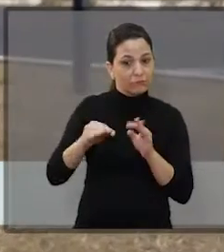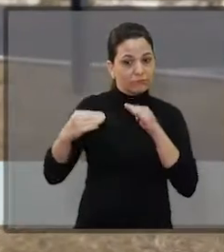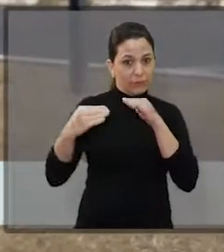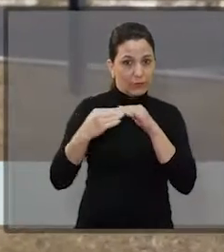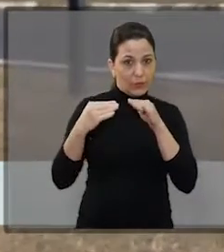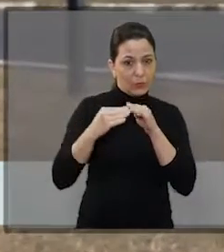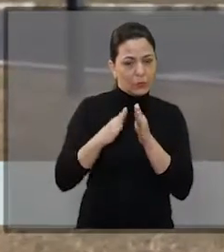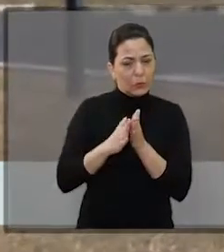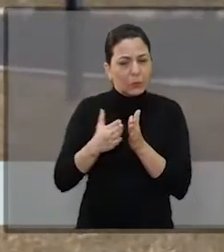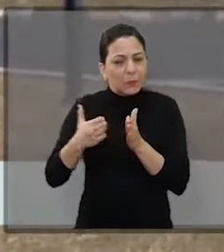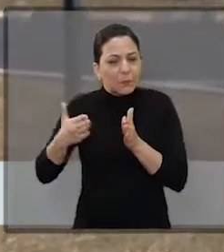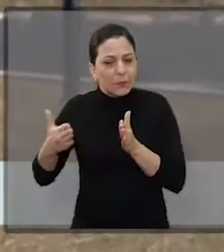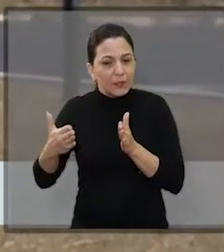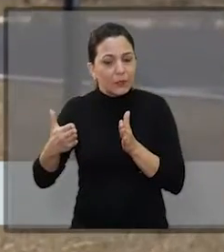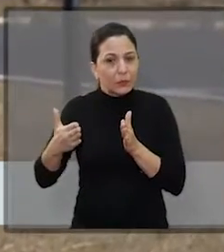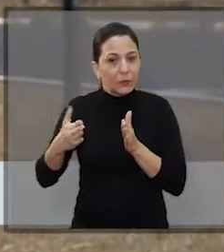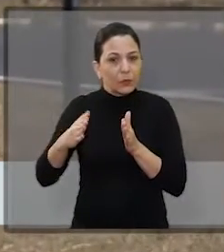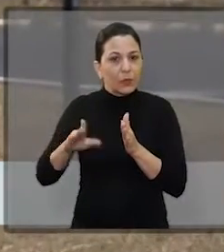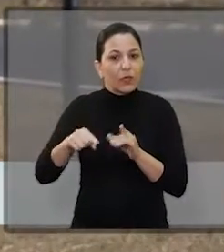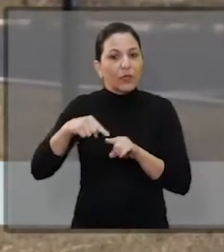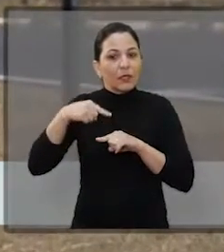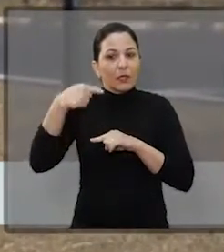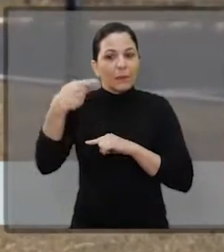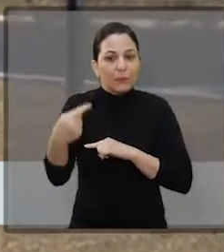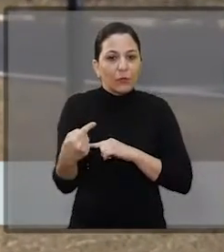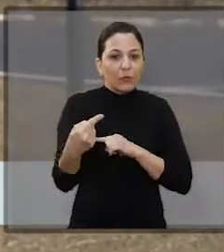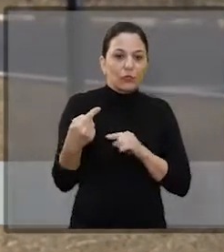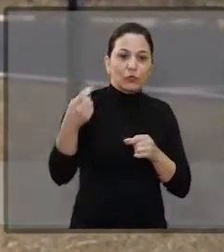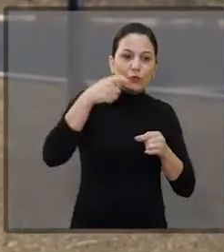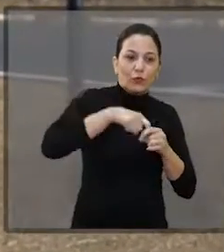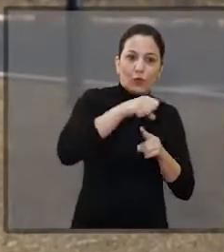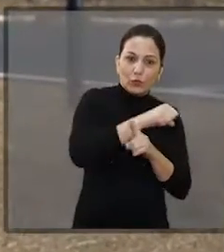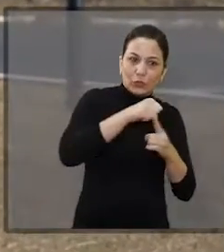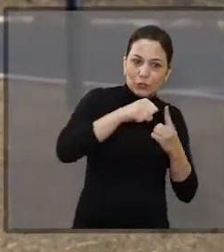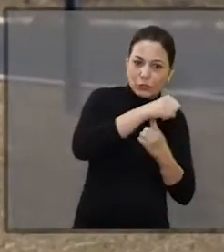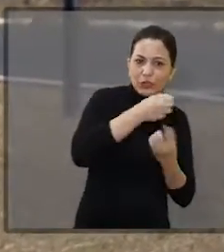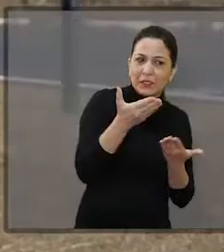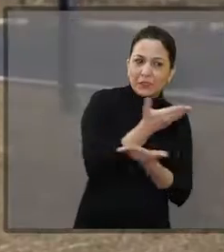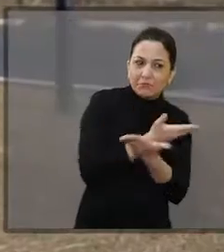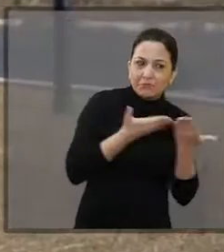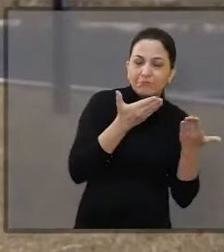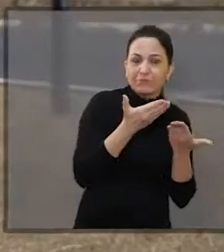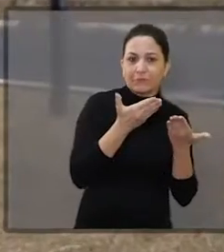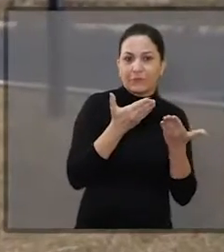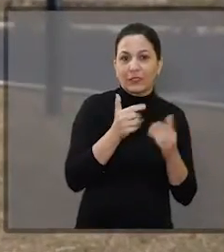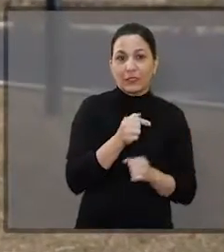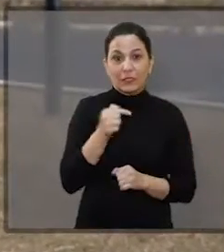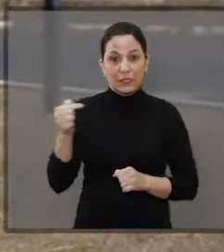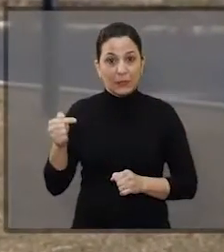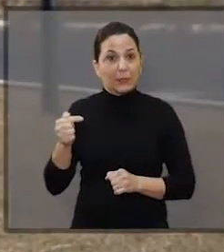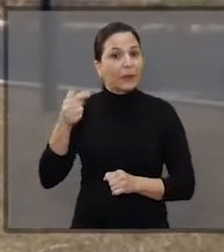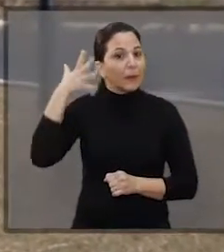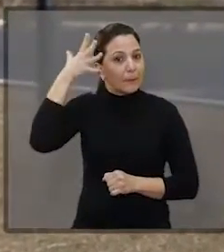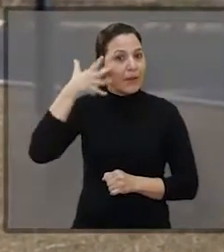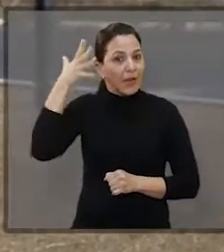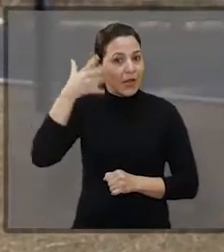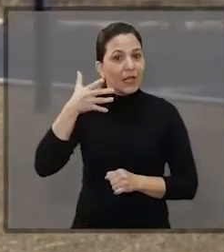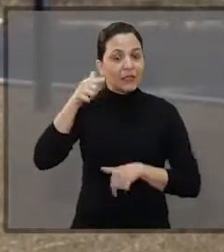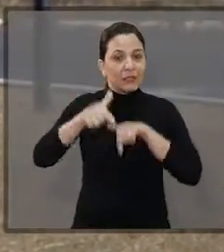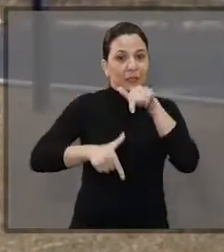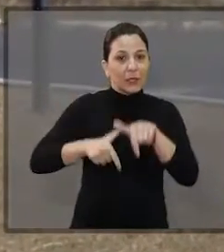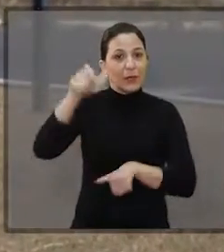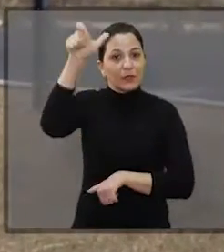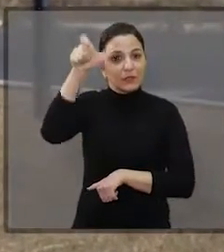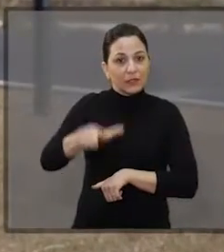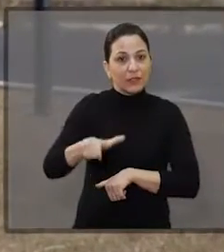Mas isto é temporário. Vai chegar o momento em que ele vai retornar para o convívio da sociedade. A Semana da Empregabilidade e